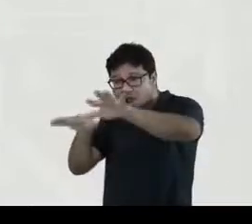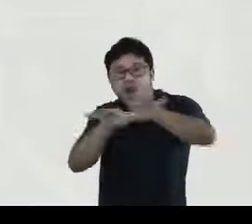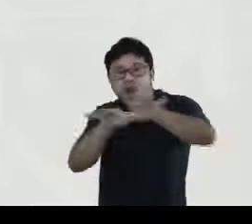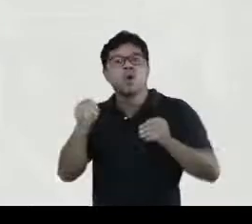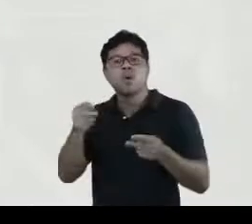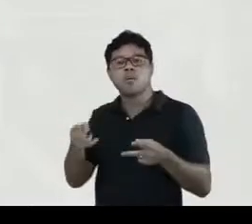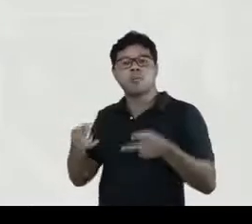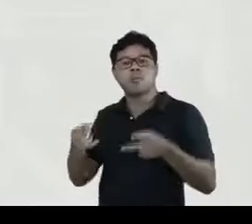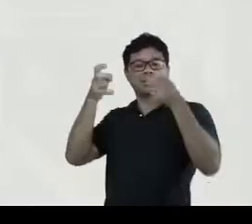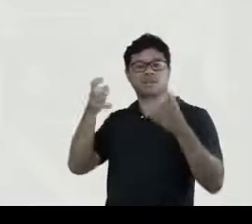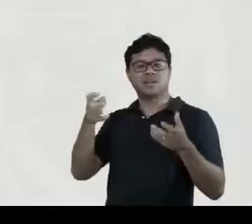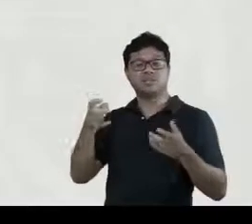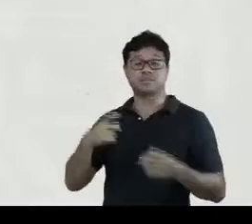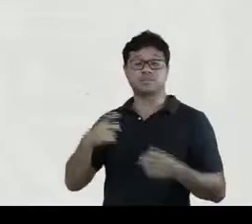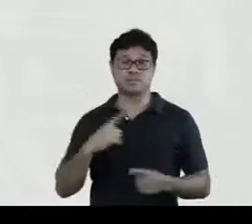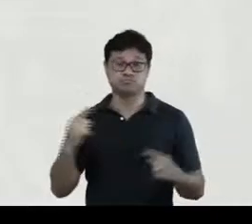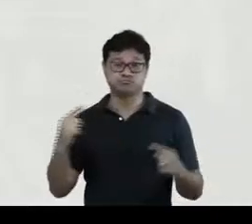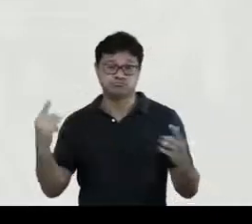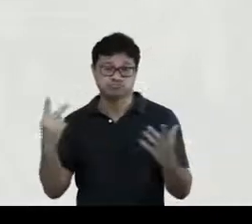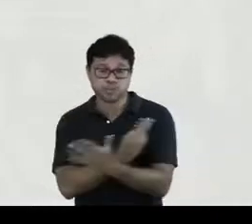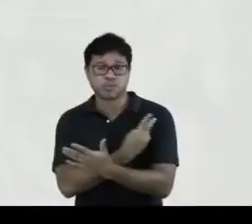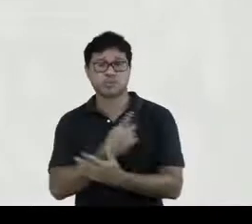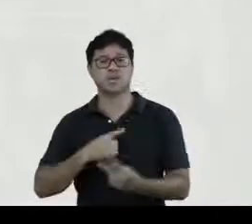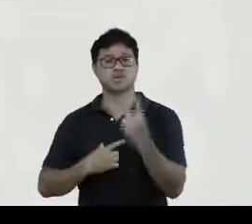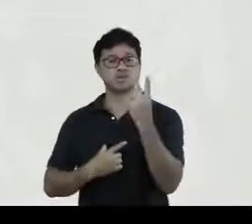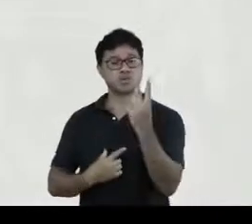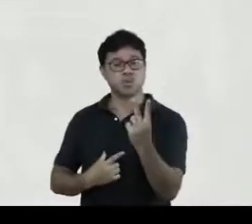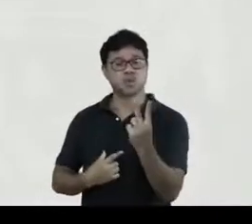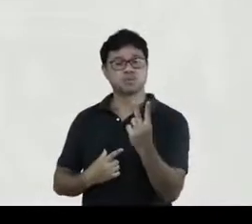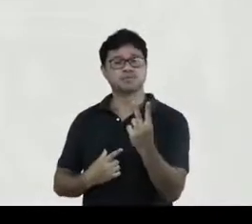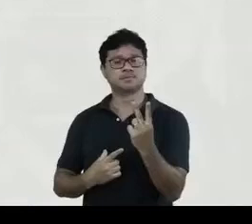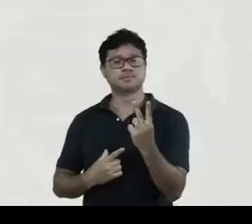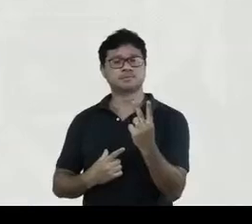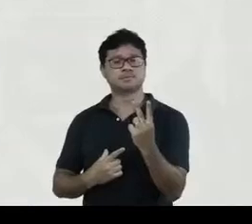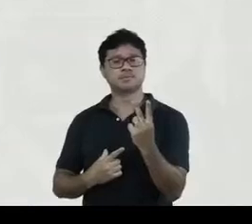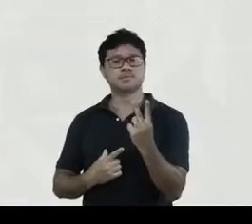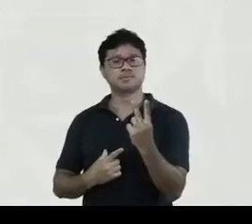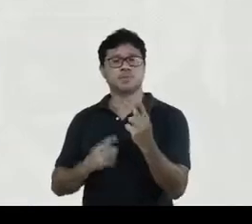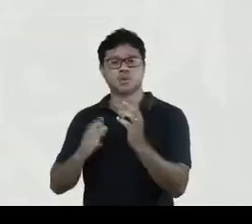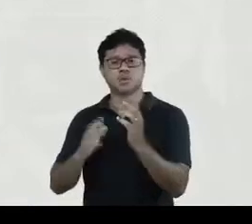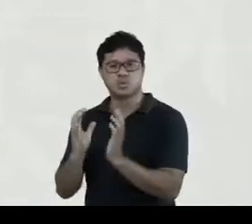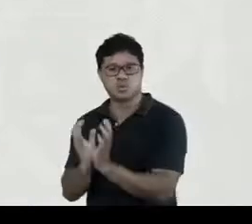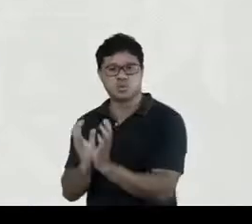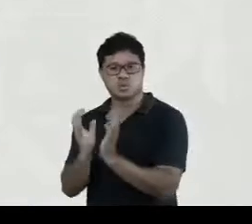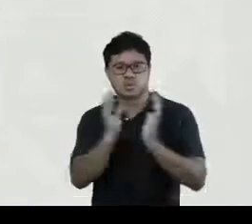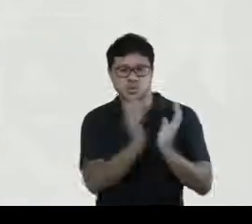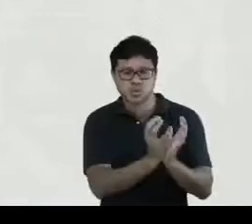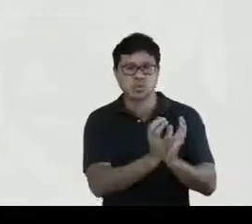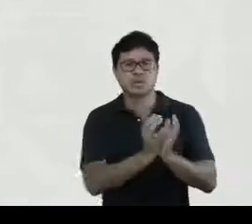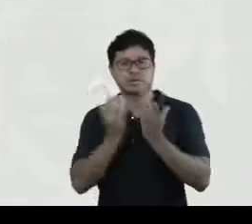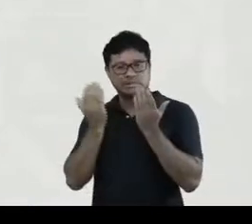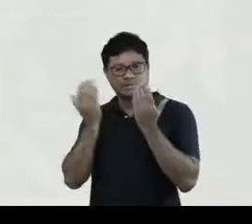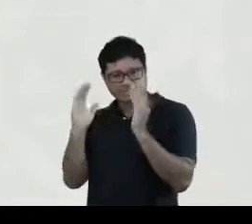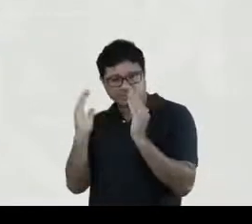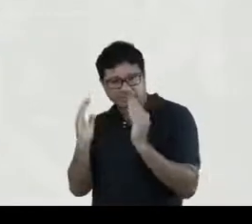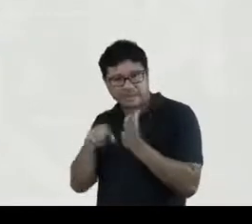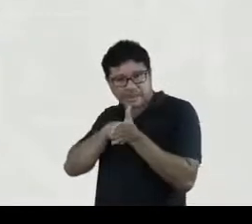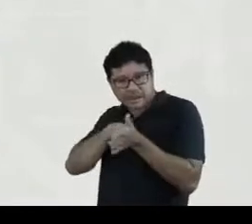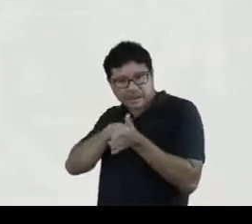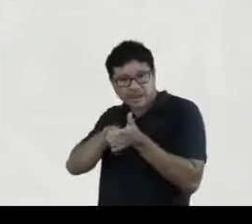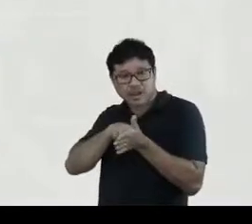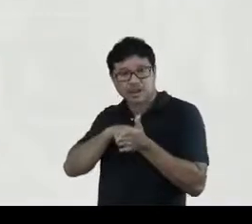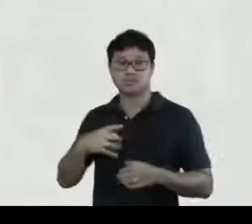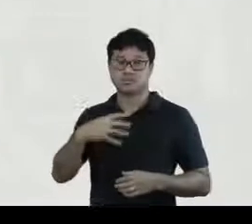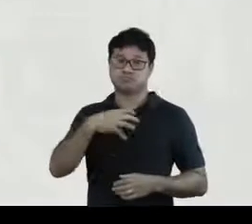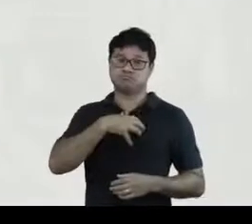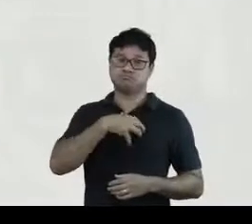nós temos nesse caso duas grandes categorias analíticas. Então,